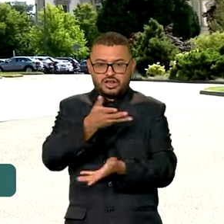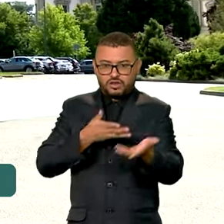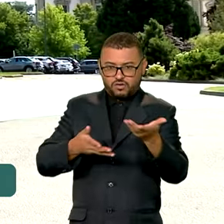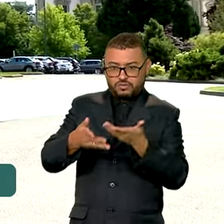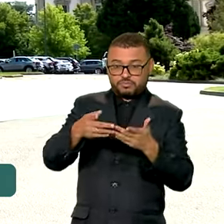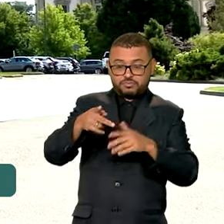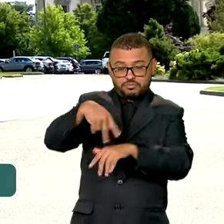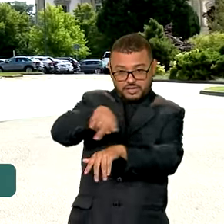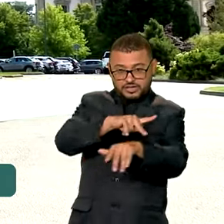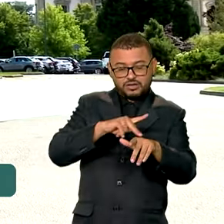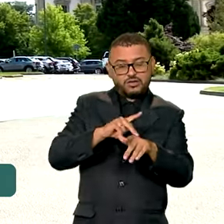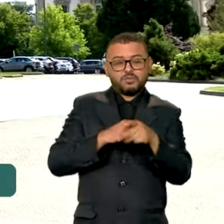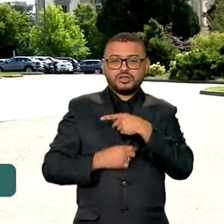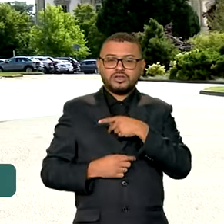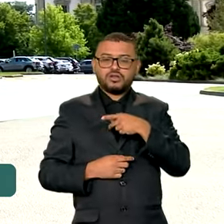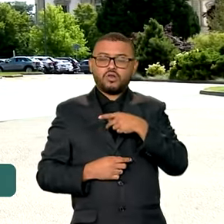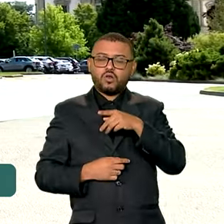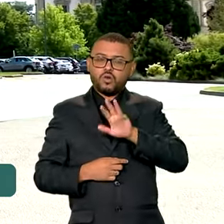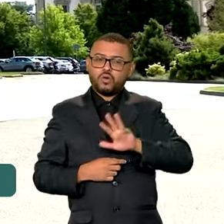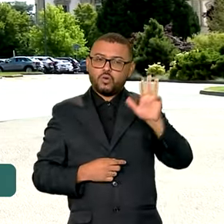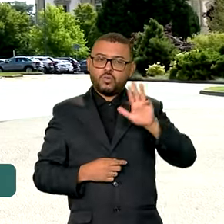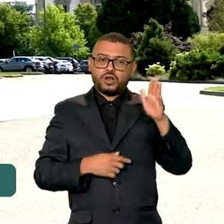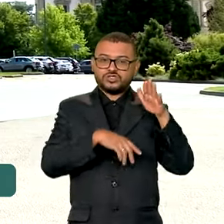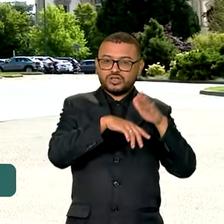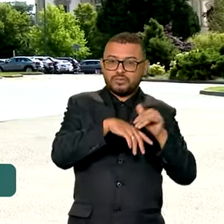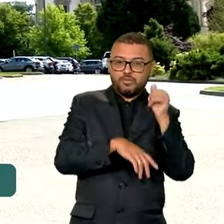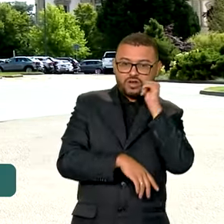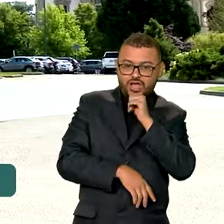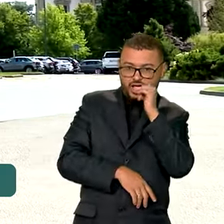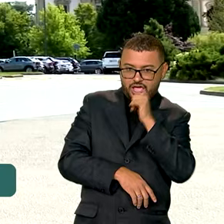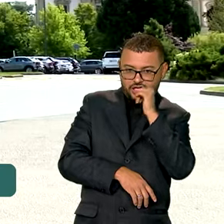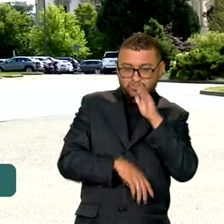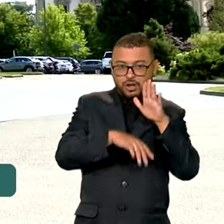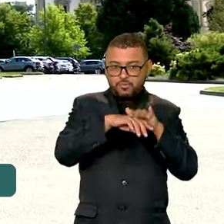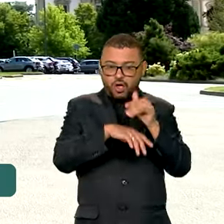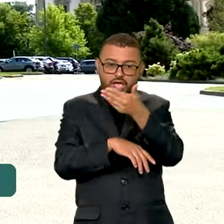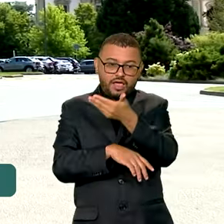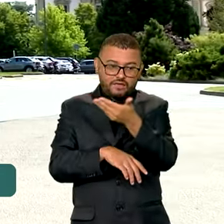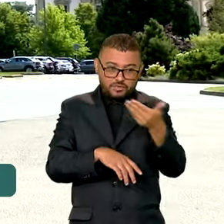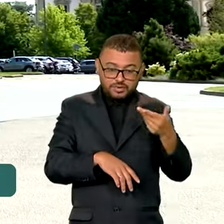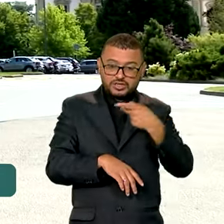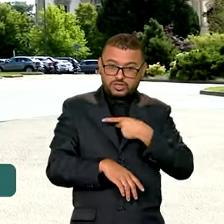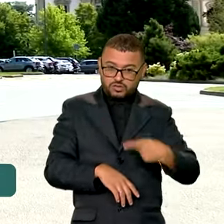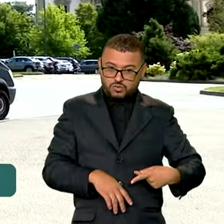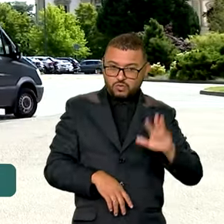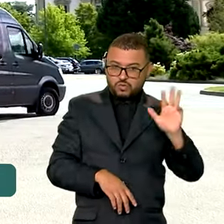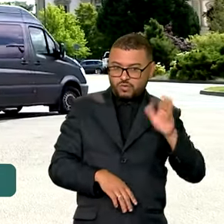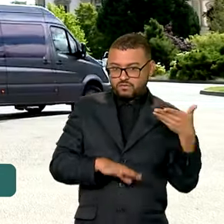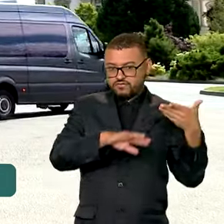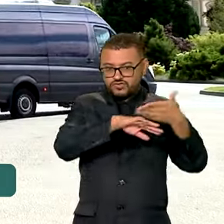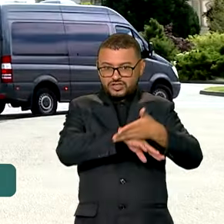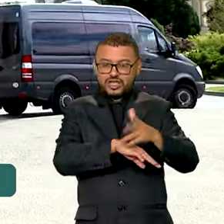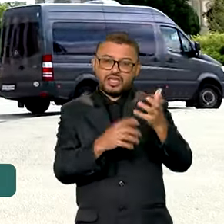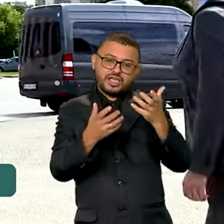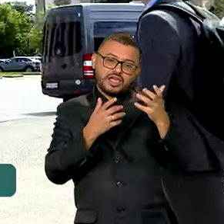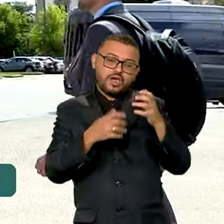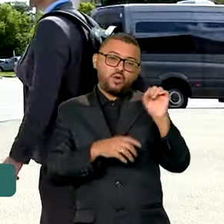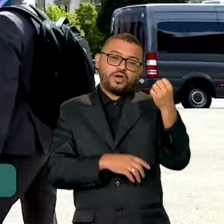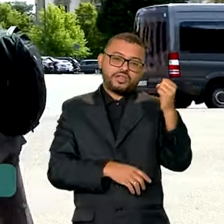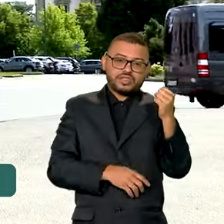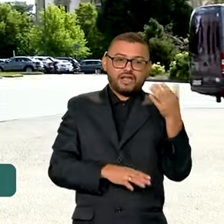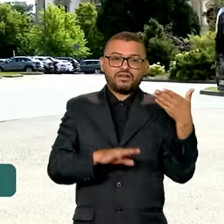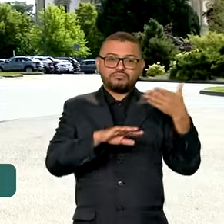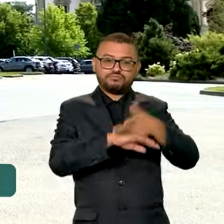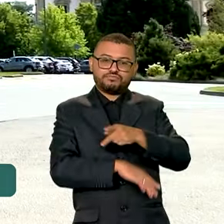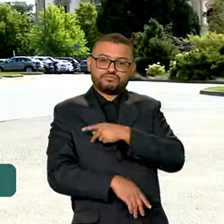Exteriores, Lula foi convidado pela primeira ministra da Itália, Giorgia Meloni. E essa será a oitava participação